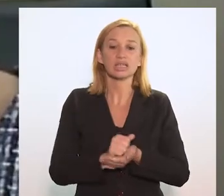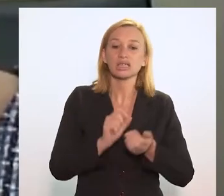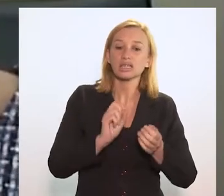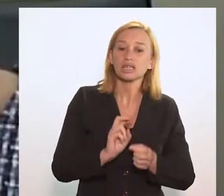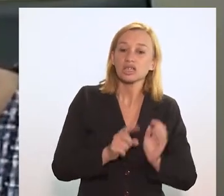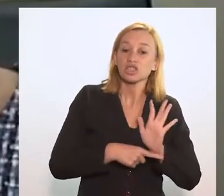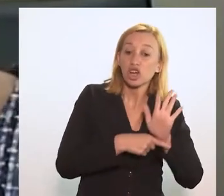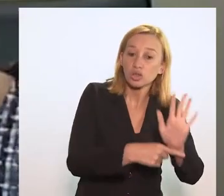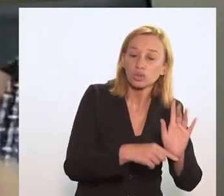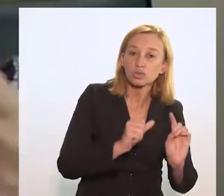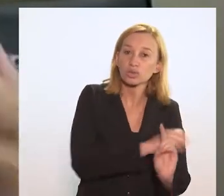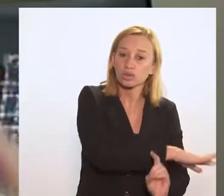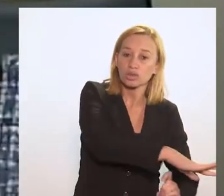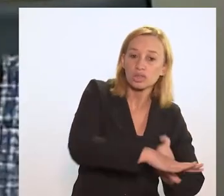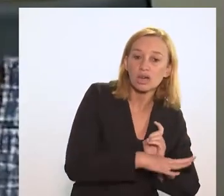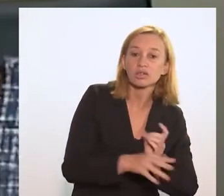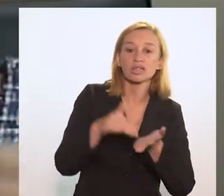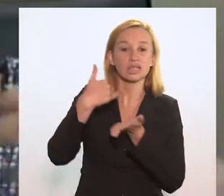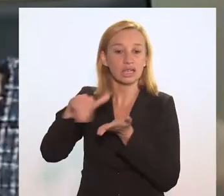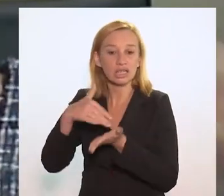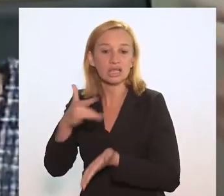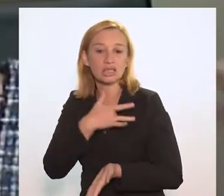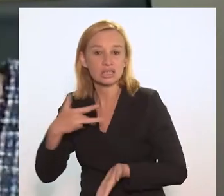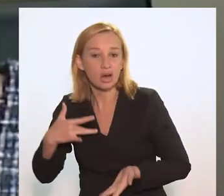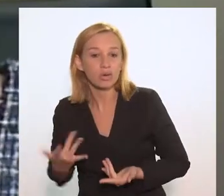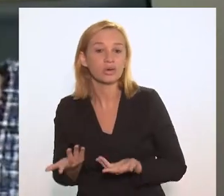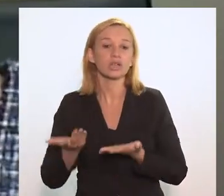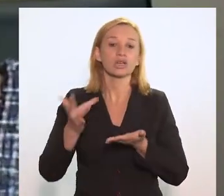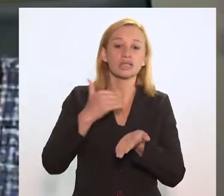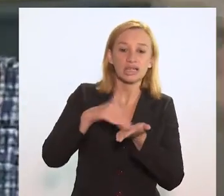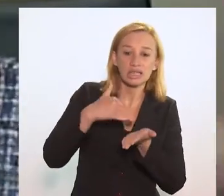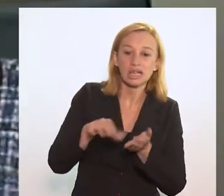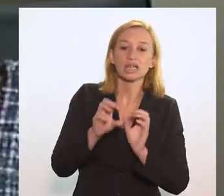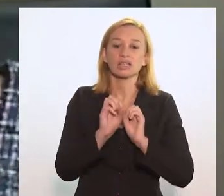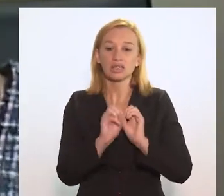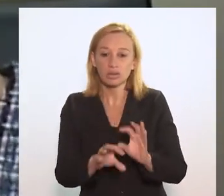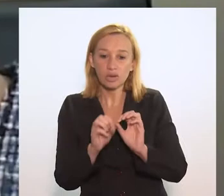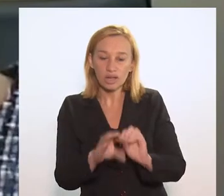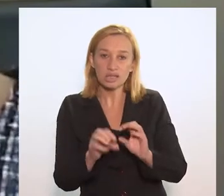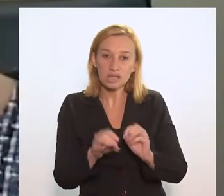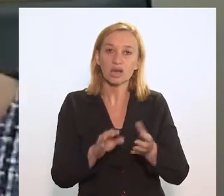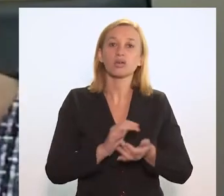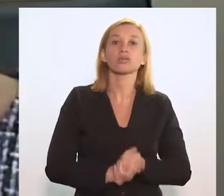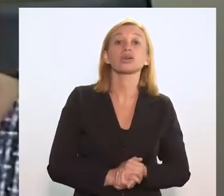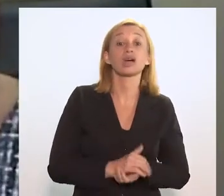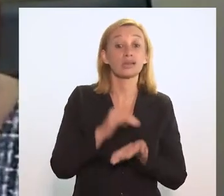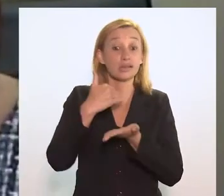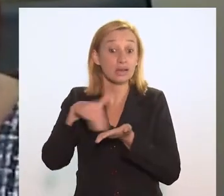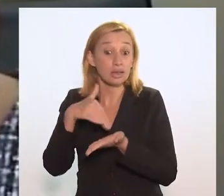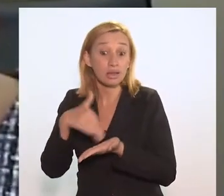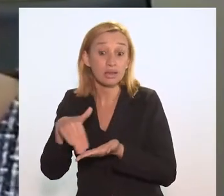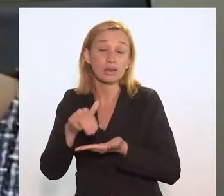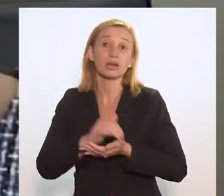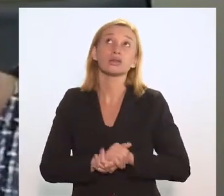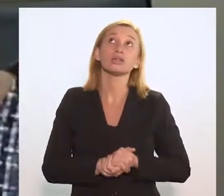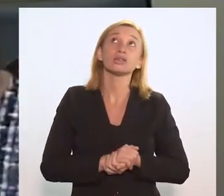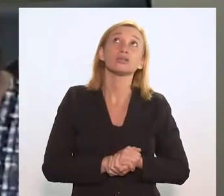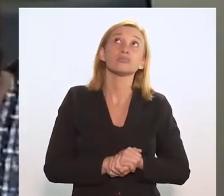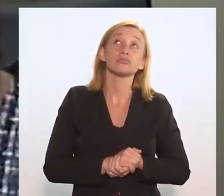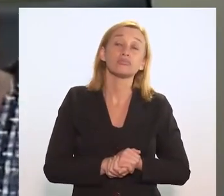Assistência Social, a Secretaria de Saúde, a Secretaria de Educação que tem o Degase, a Secretaria